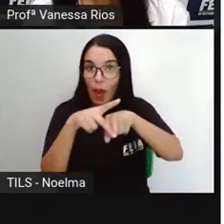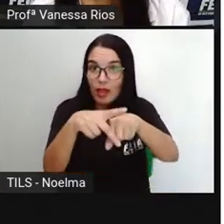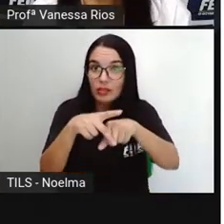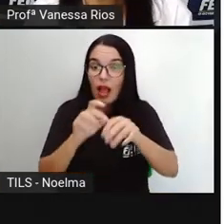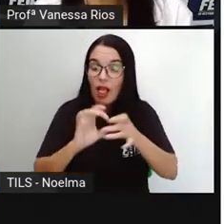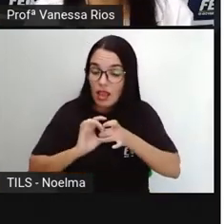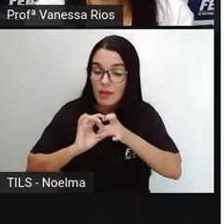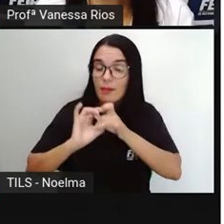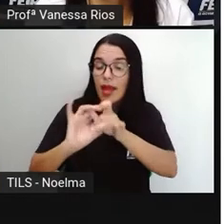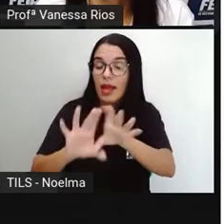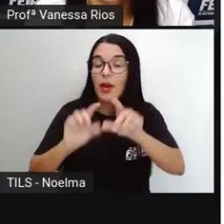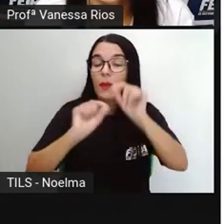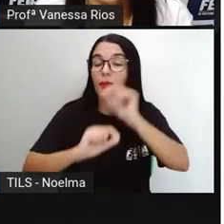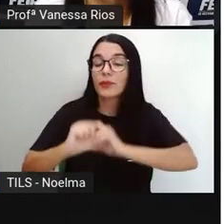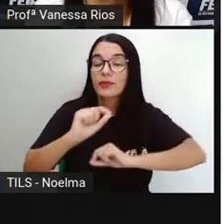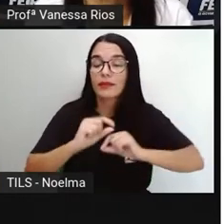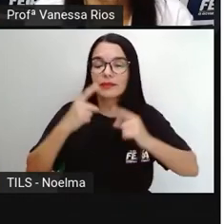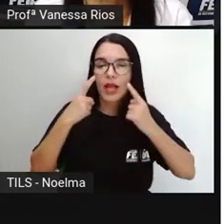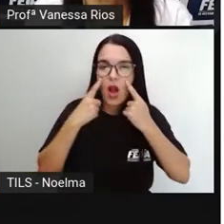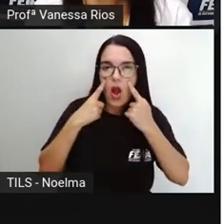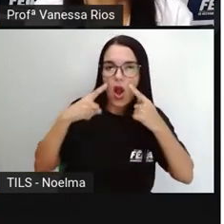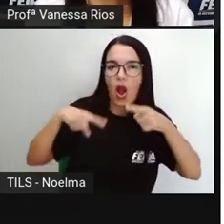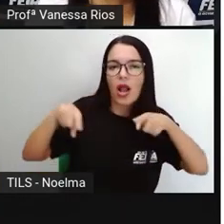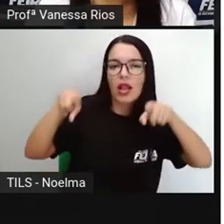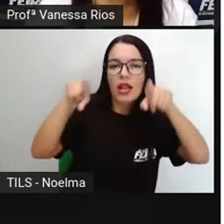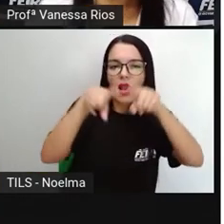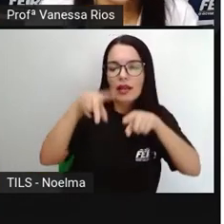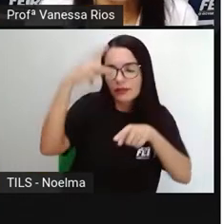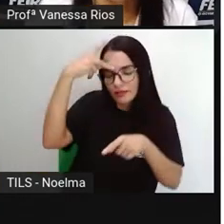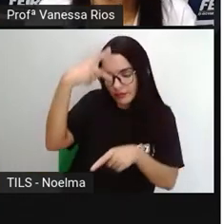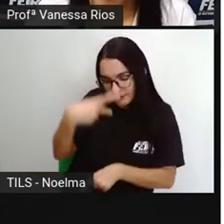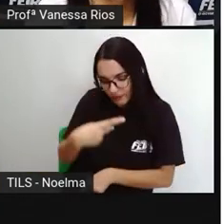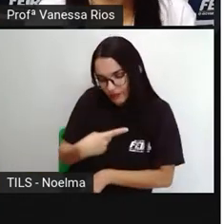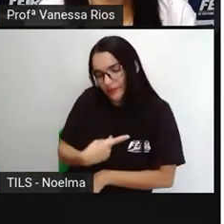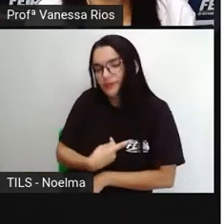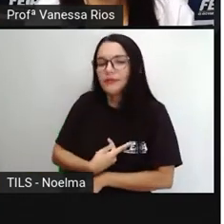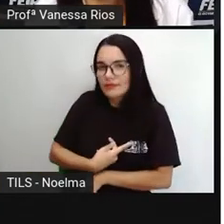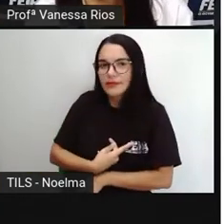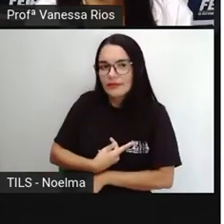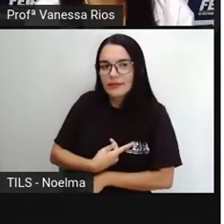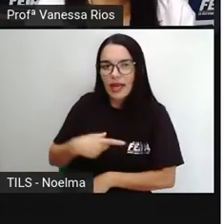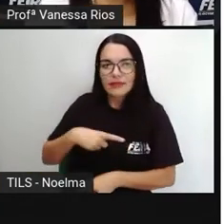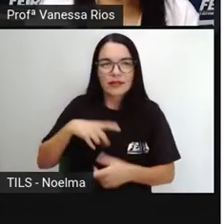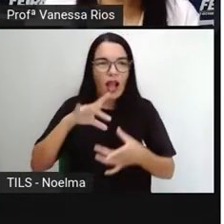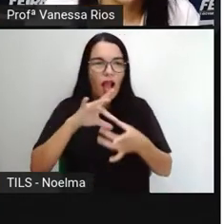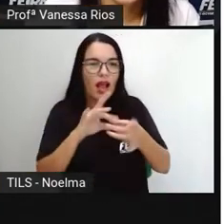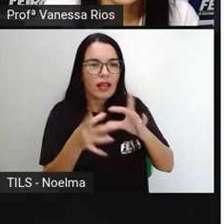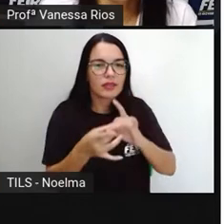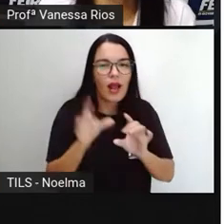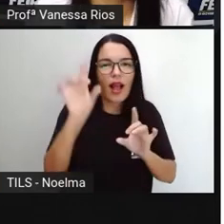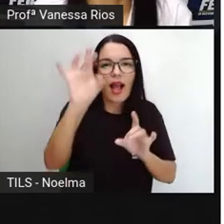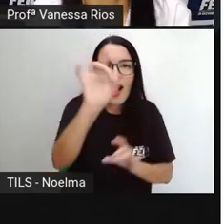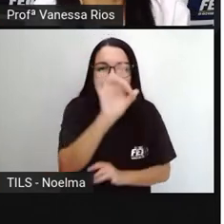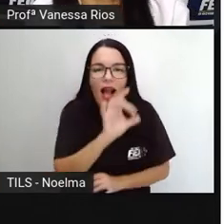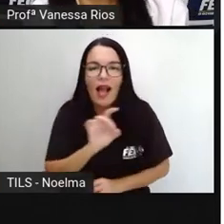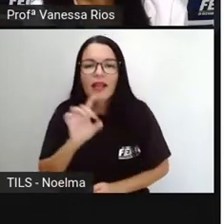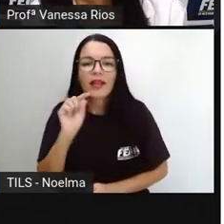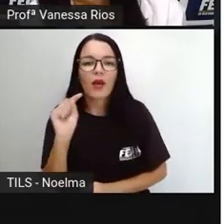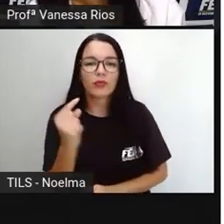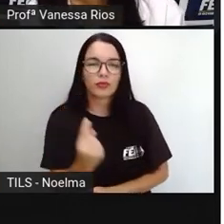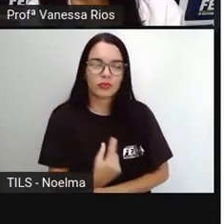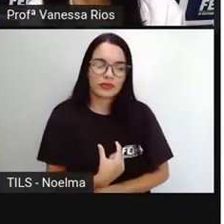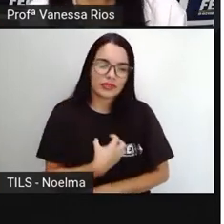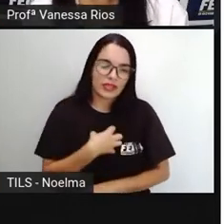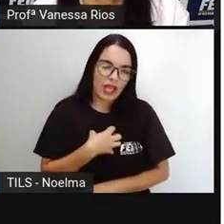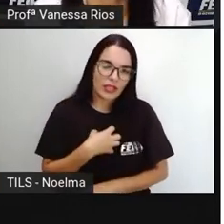aí os olhares subjetivos, olhares particulares, relacionados com o que cada um sente, com o que cada